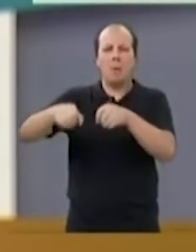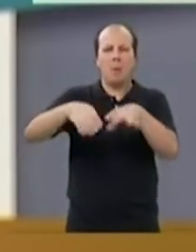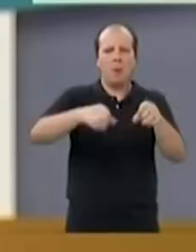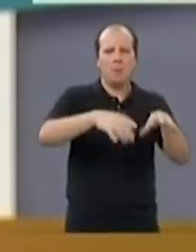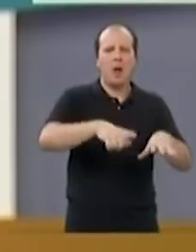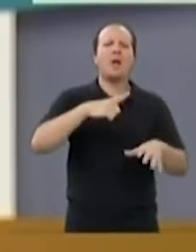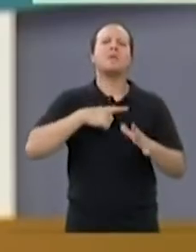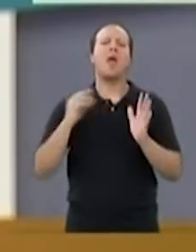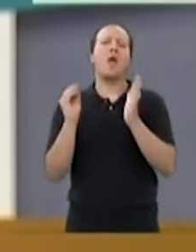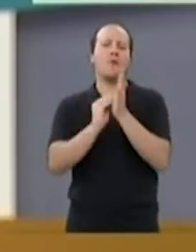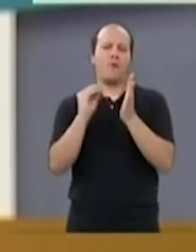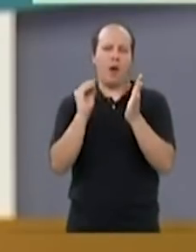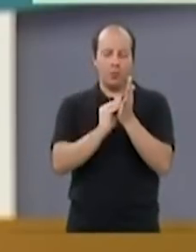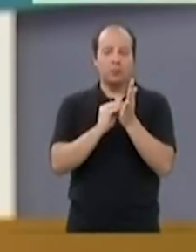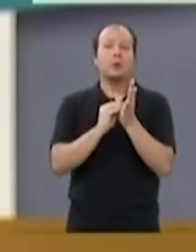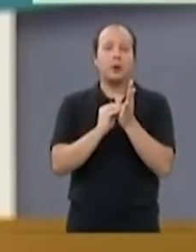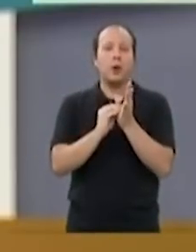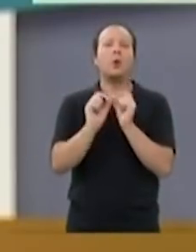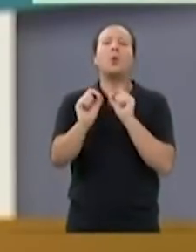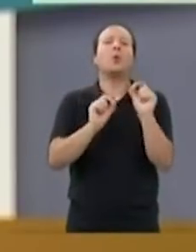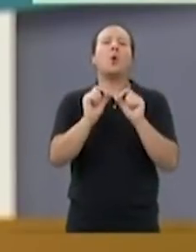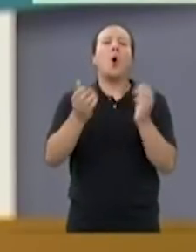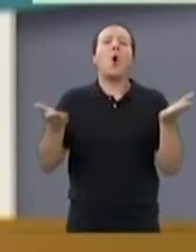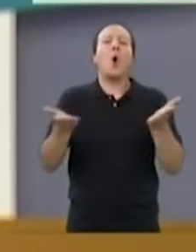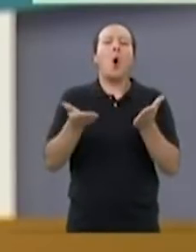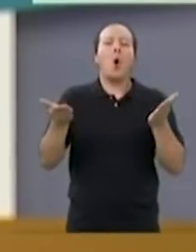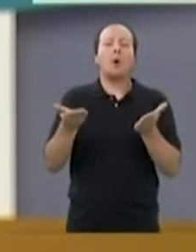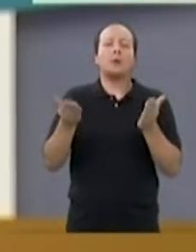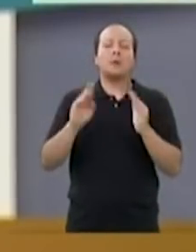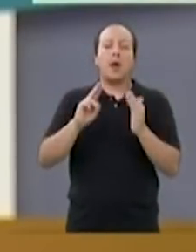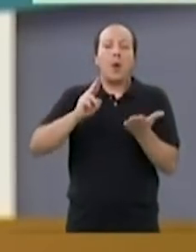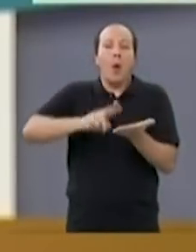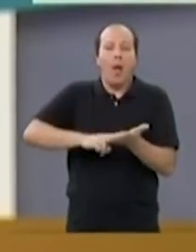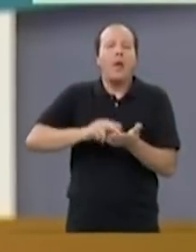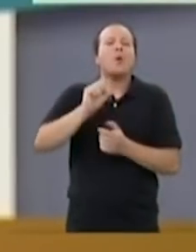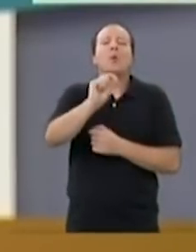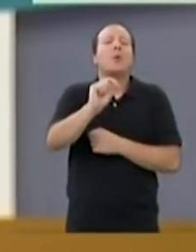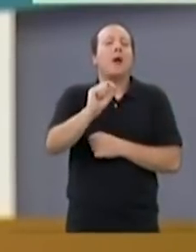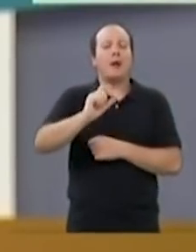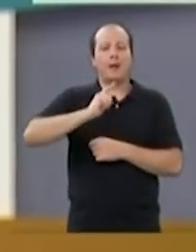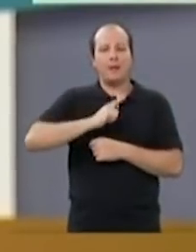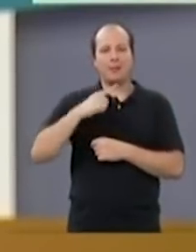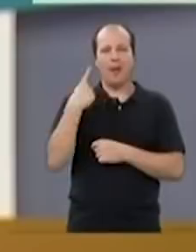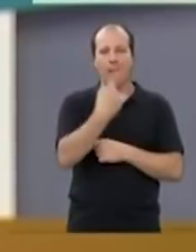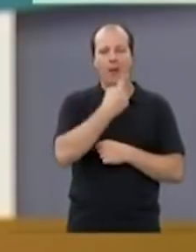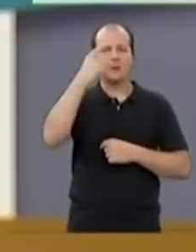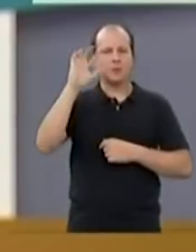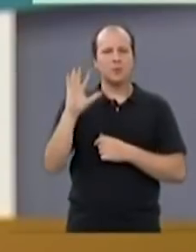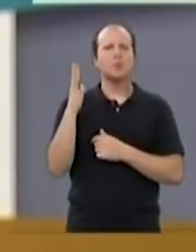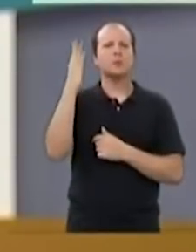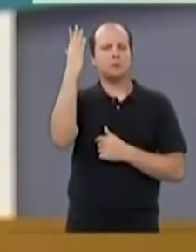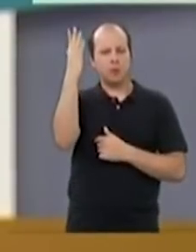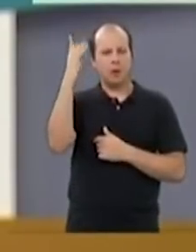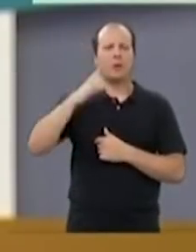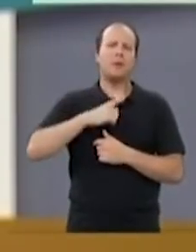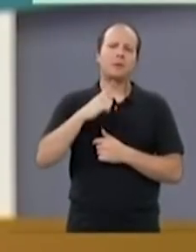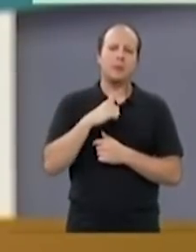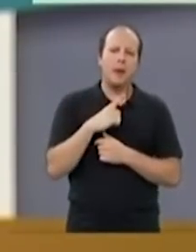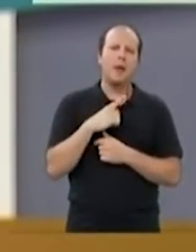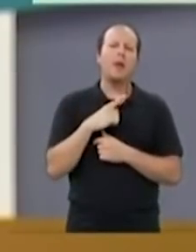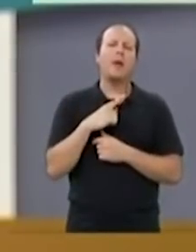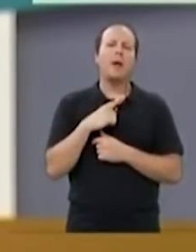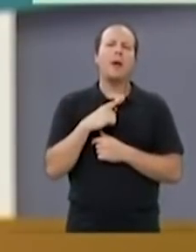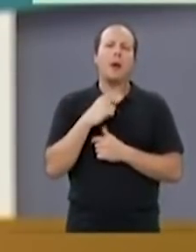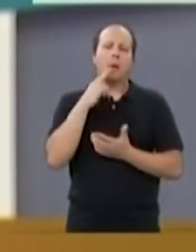a falta de eficiência faz com que hoje os Correios fiquem na situação que você, meu jovem, acaba de